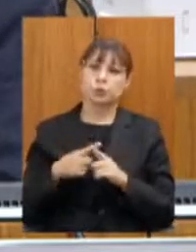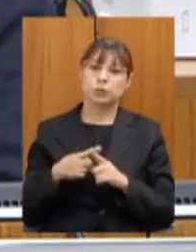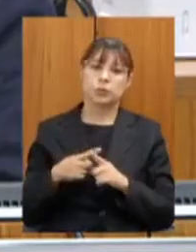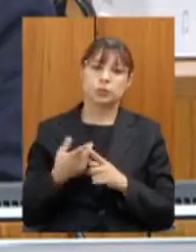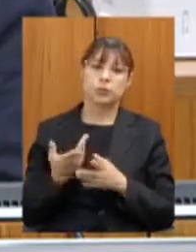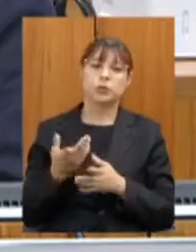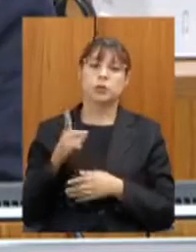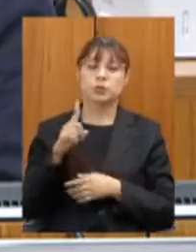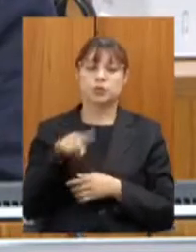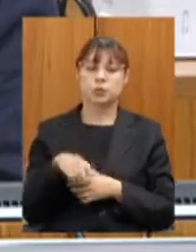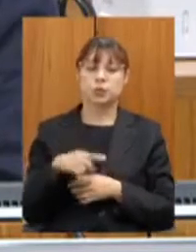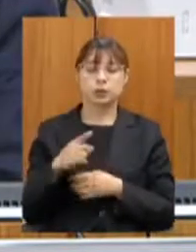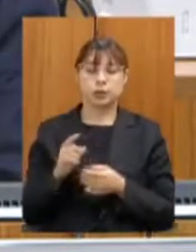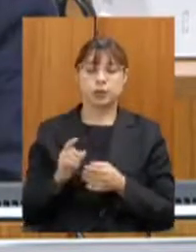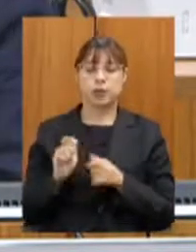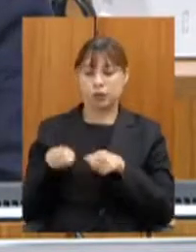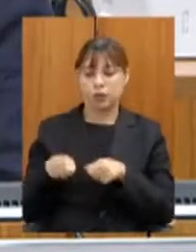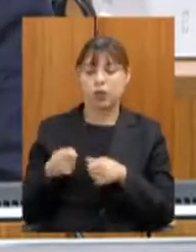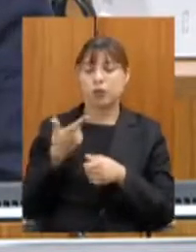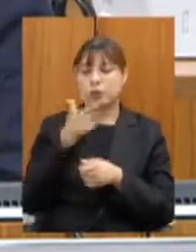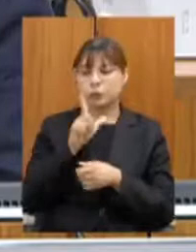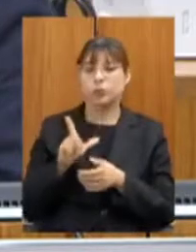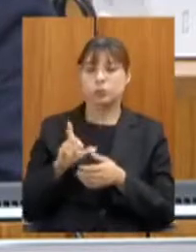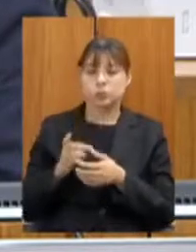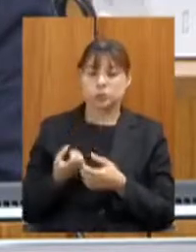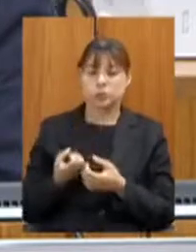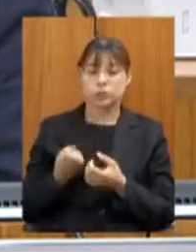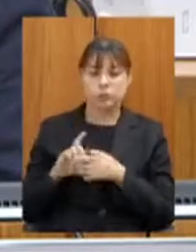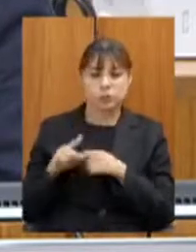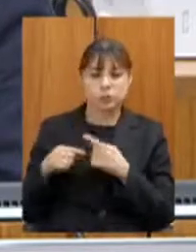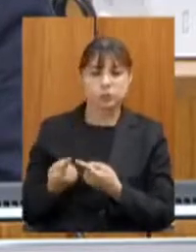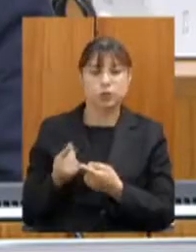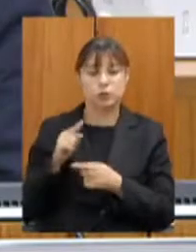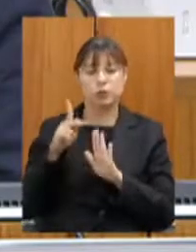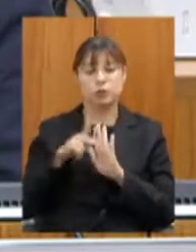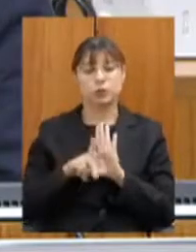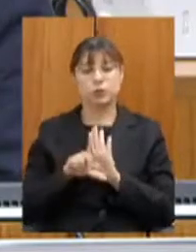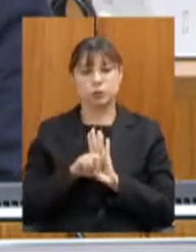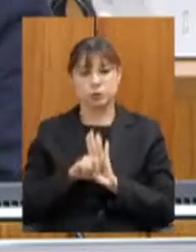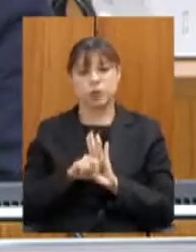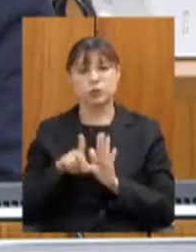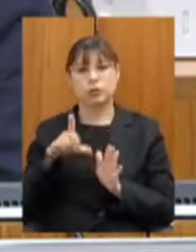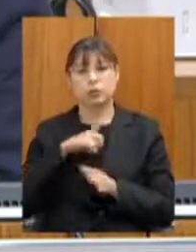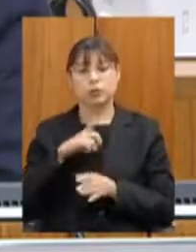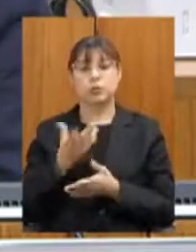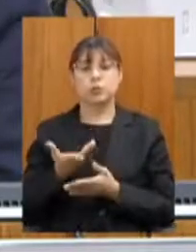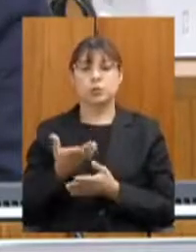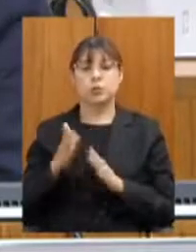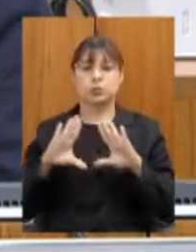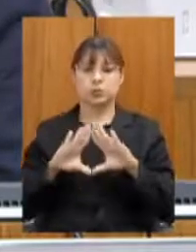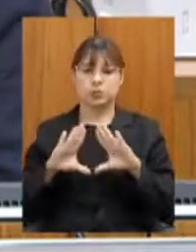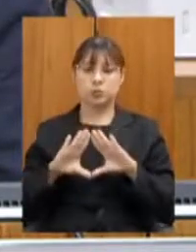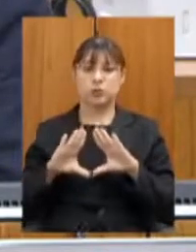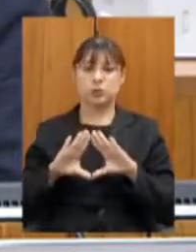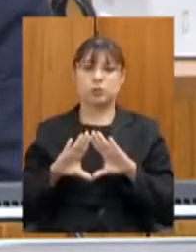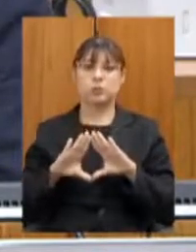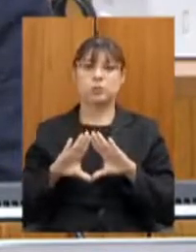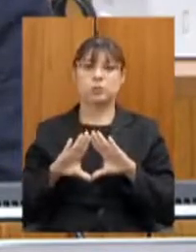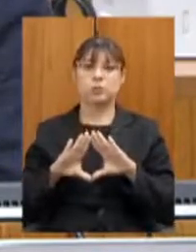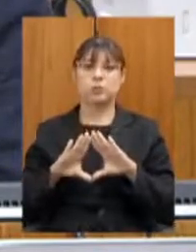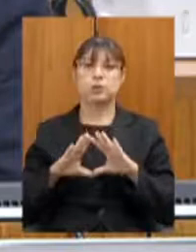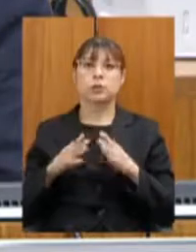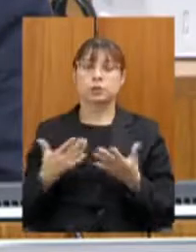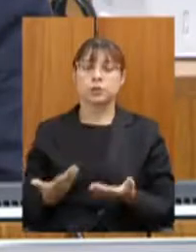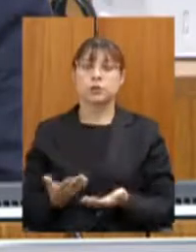uma concessão. Então, esse é um projeto de lei que está aqui na Assembleia, temos tido interlocução com um conjunto de